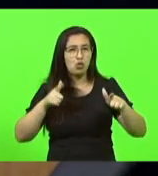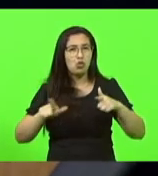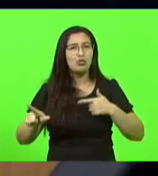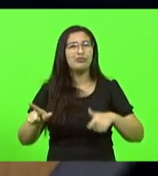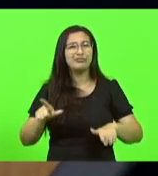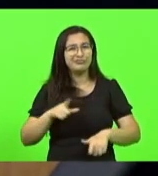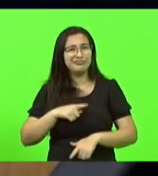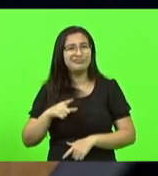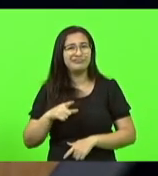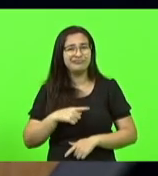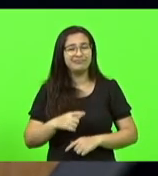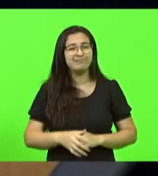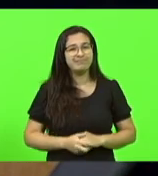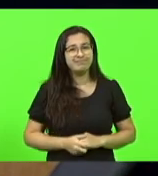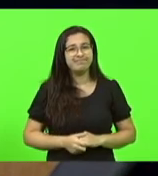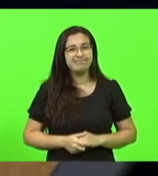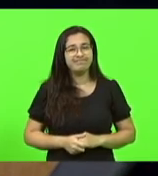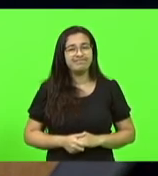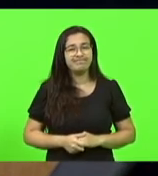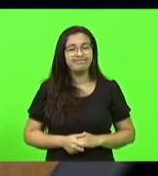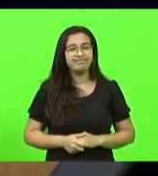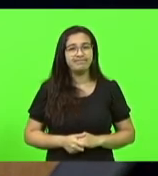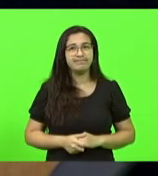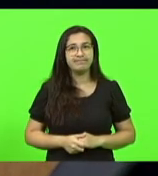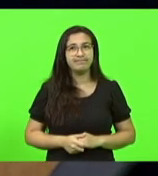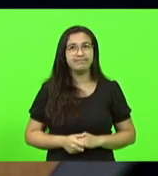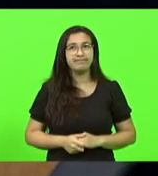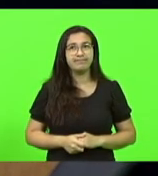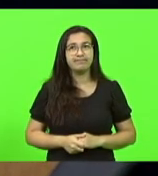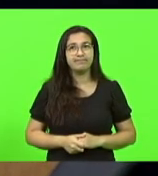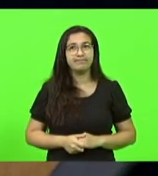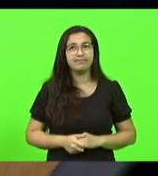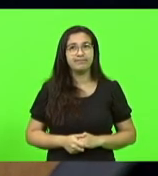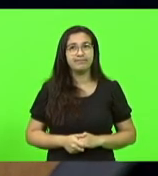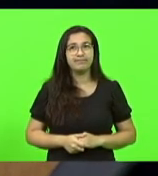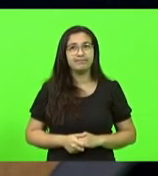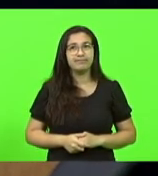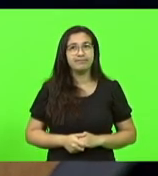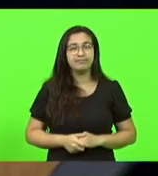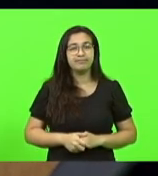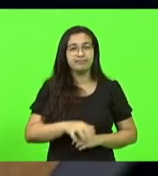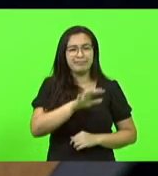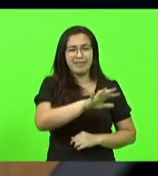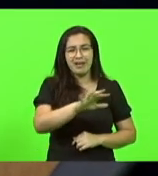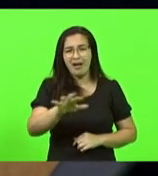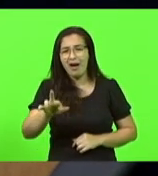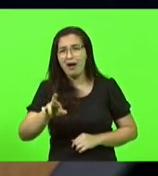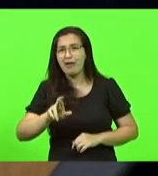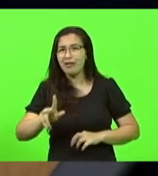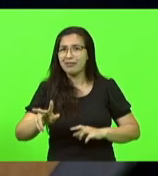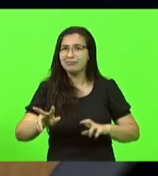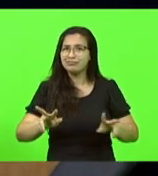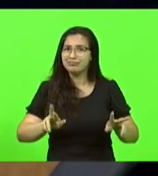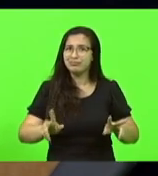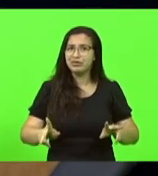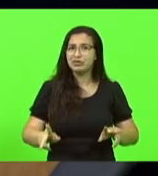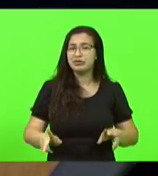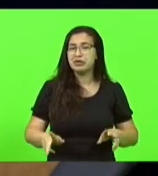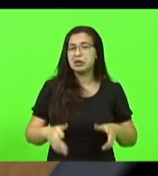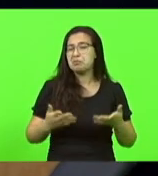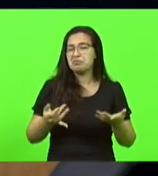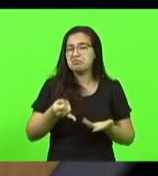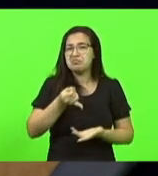desafios do Estado, não tenho dúvida, em outras áreas também. A parte da